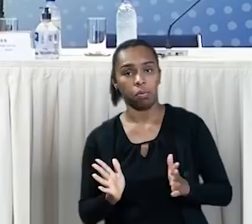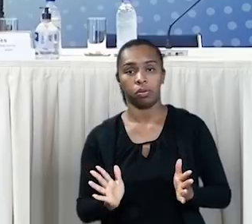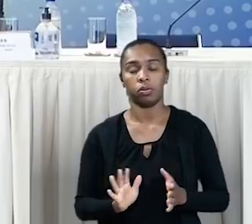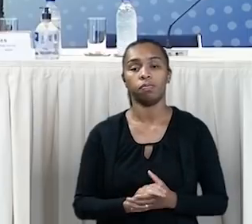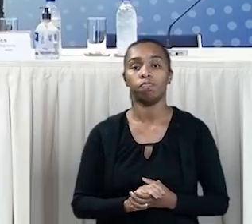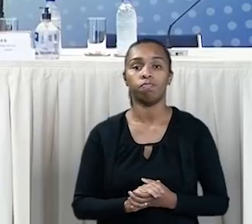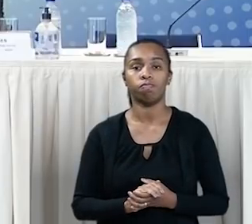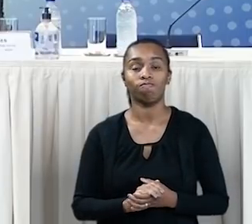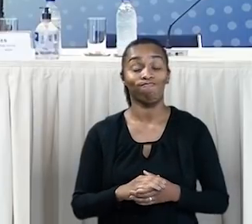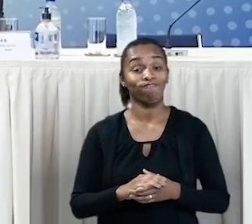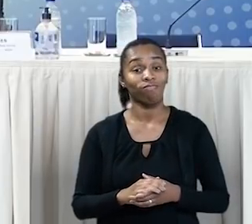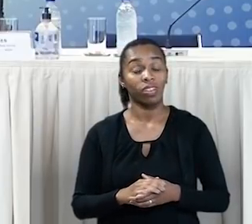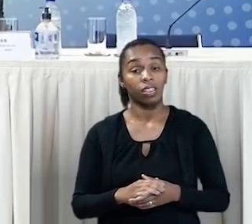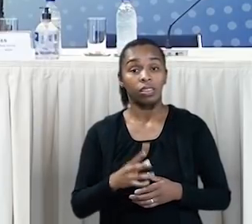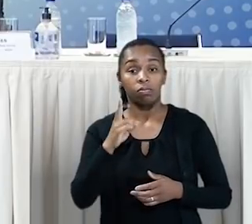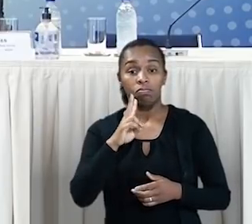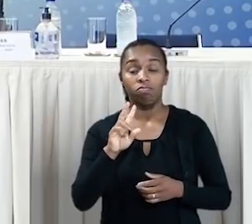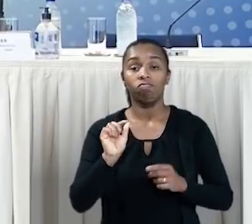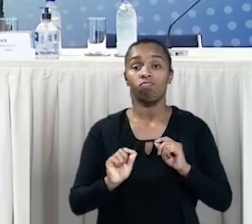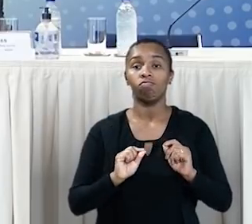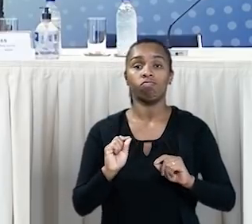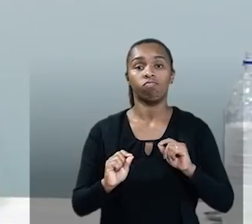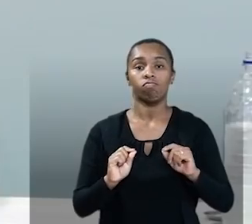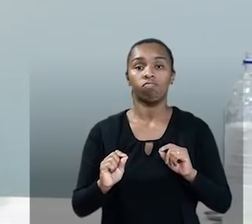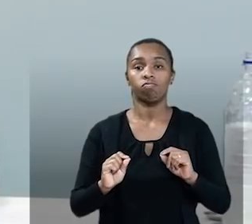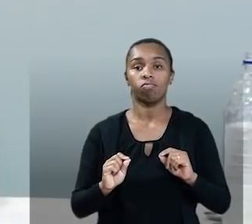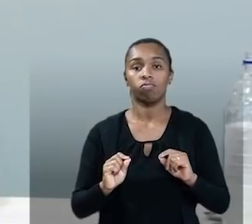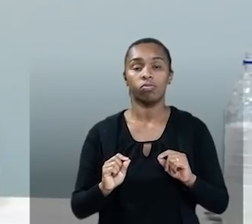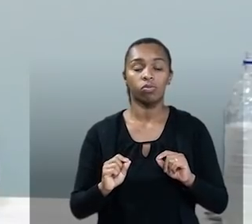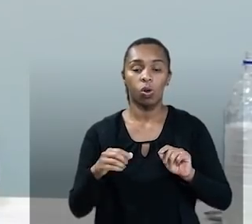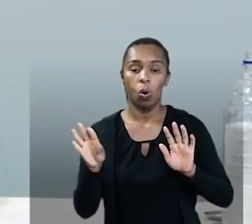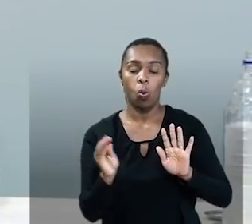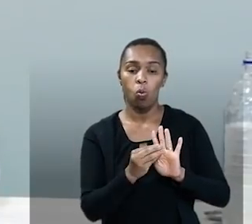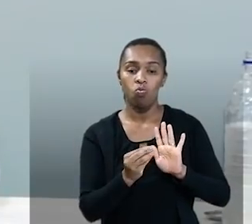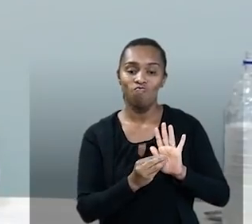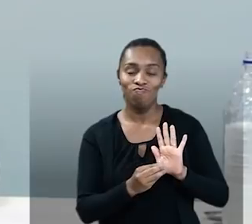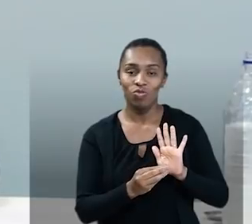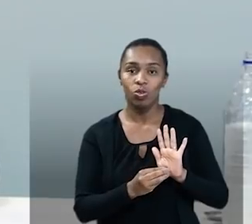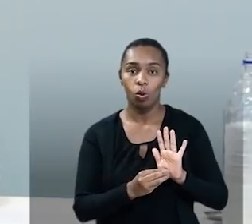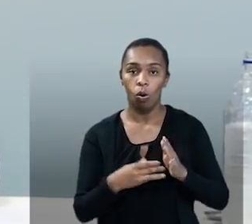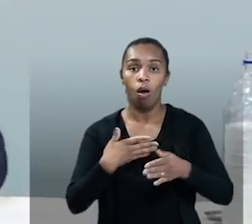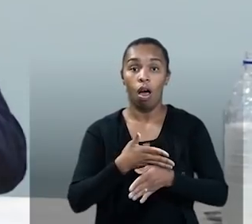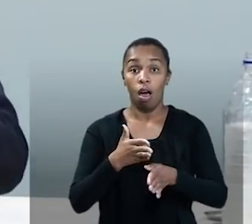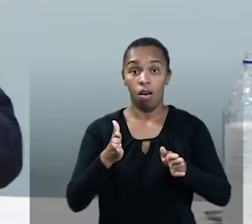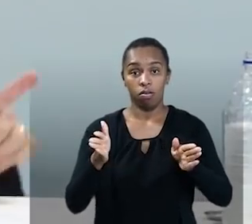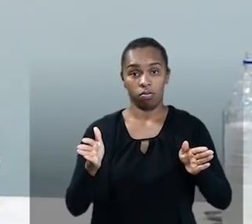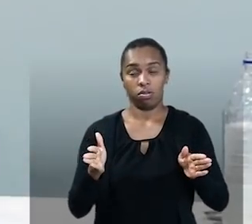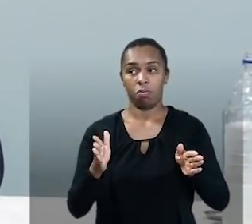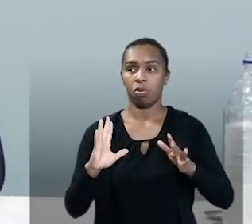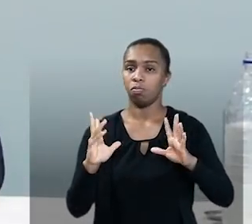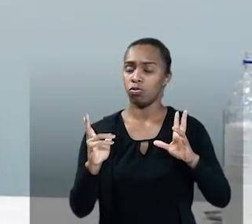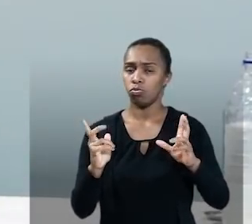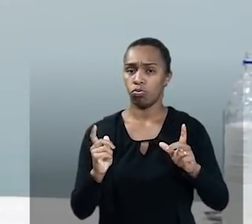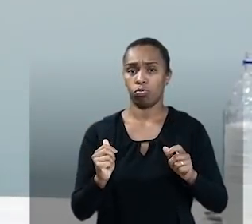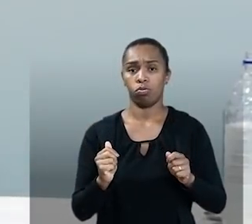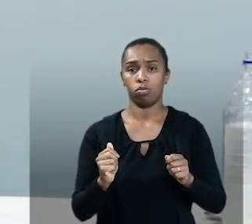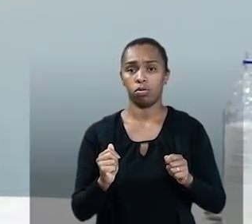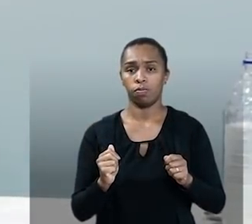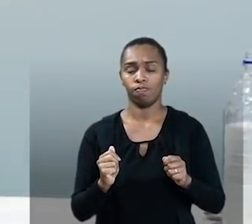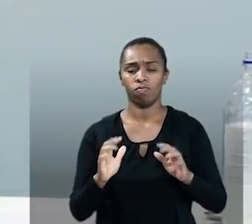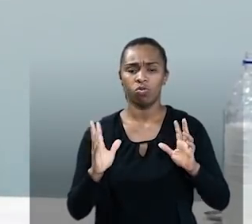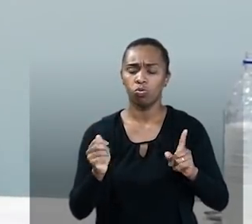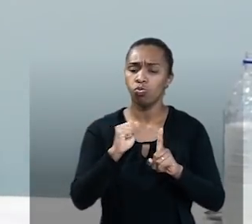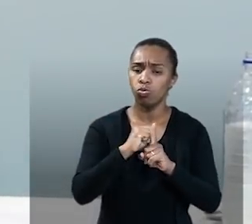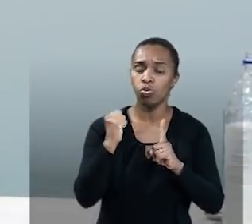Mas a grande vantagem que eu vejo é que esses conteúdos estarão abertos para todos, para